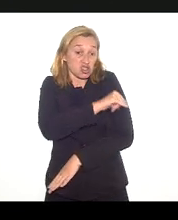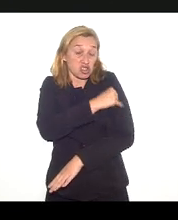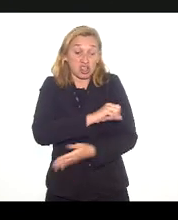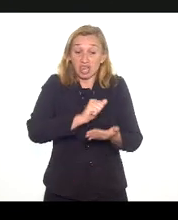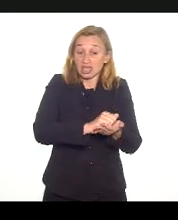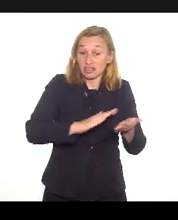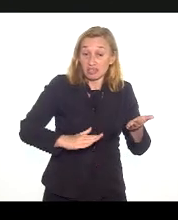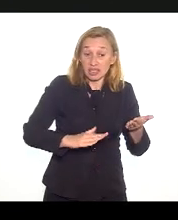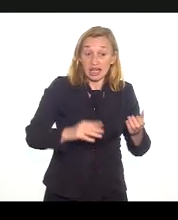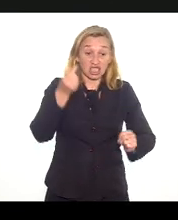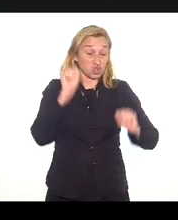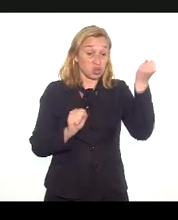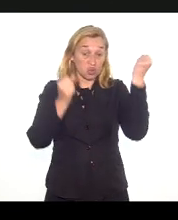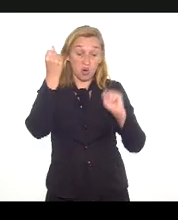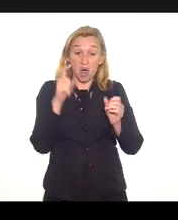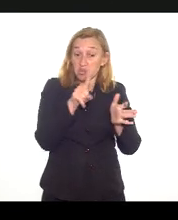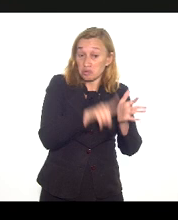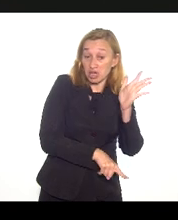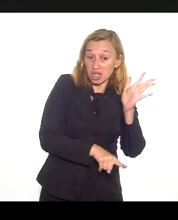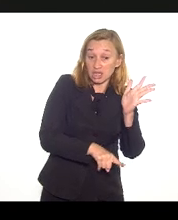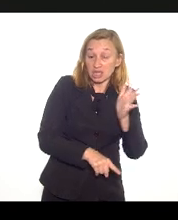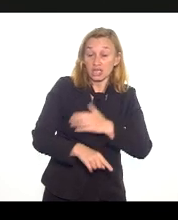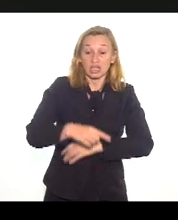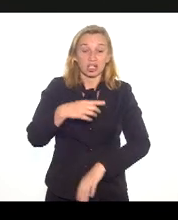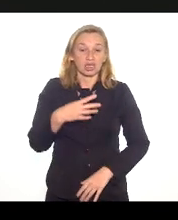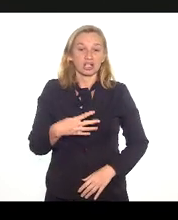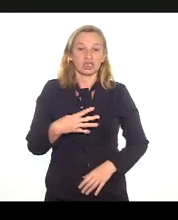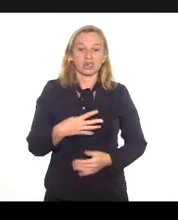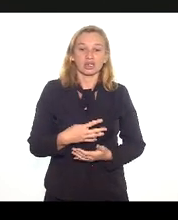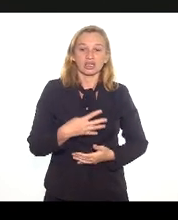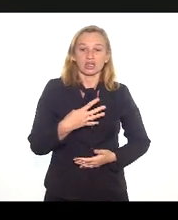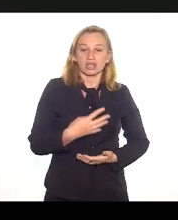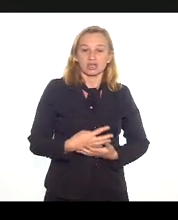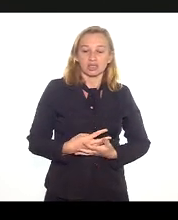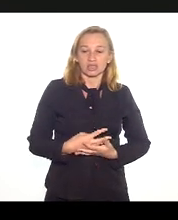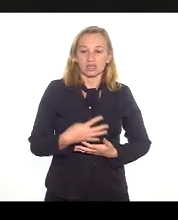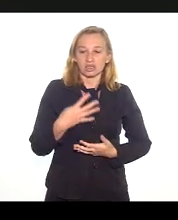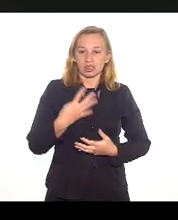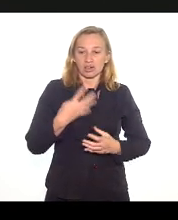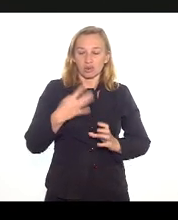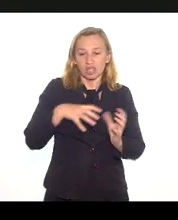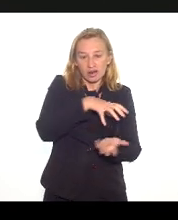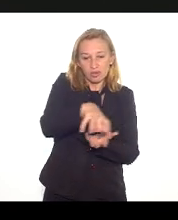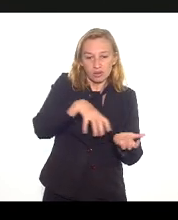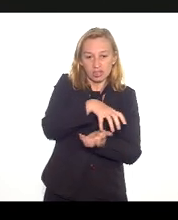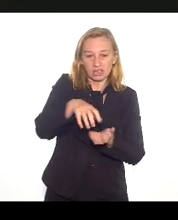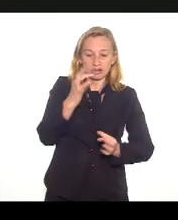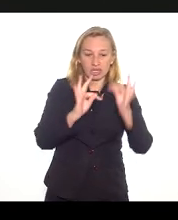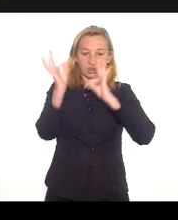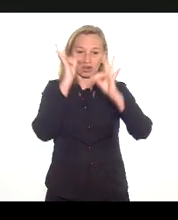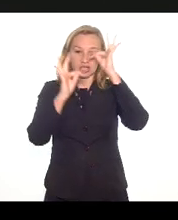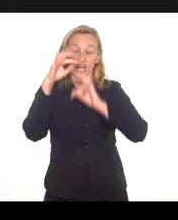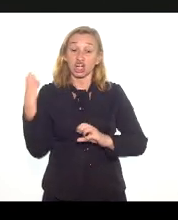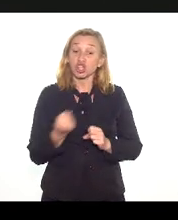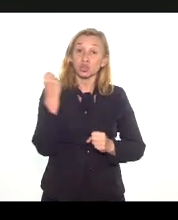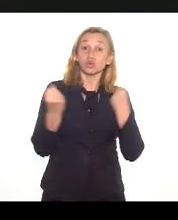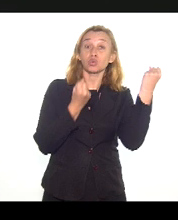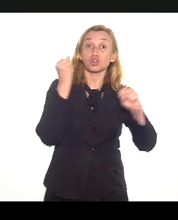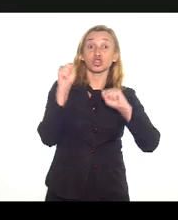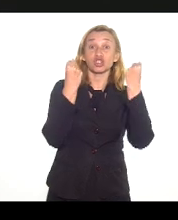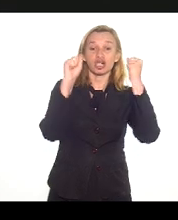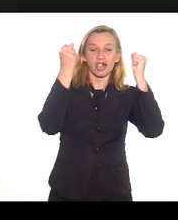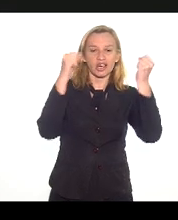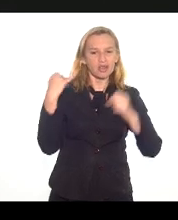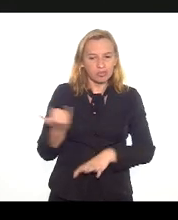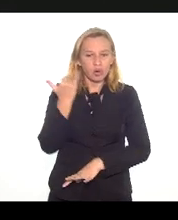industrial. Na quarta evolução tecnológica, assim chamada, a indústria continua muito importante, ela paga um salário alto,